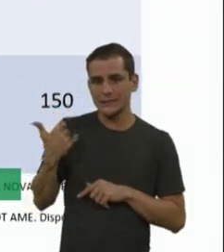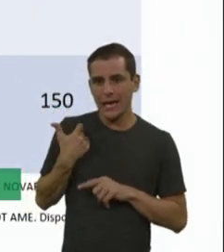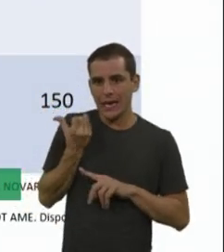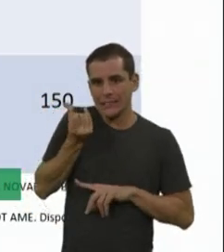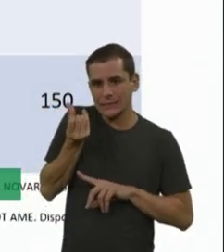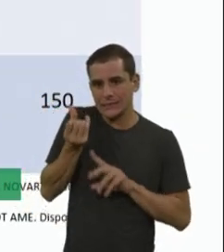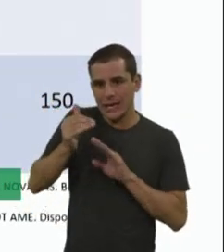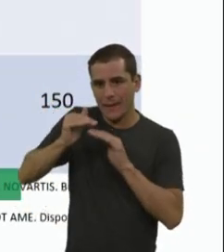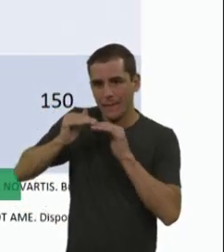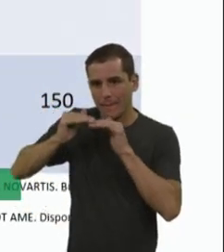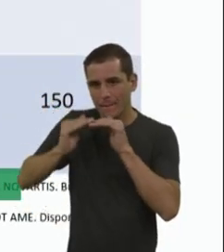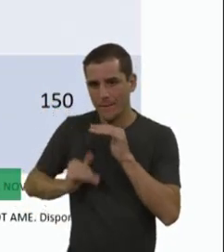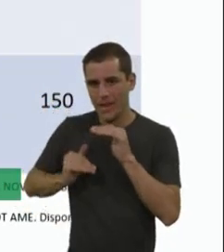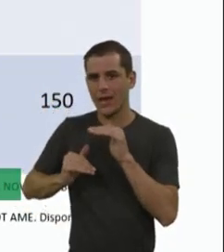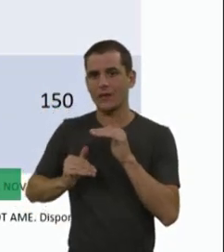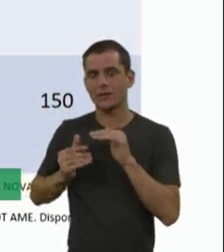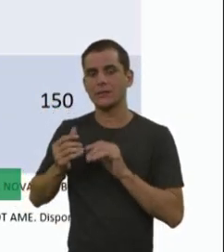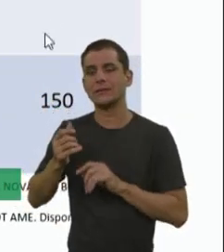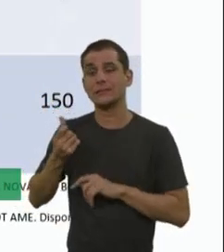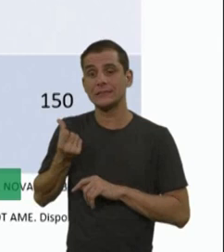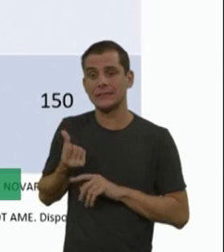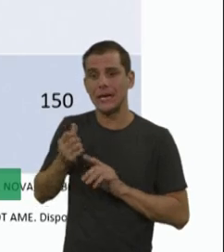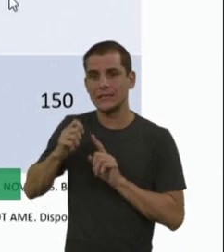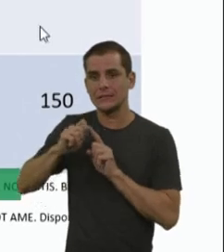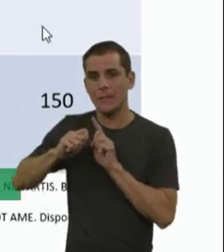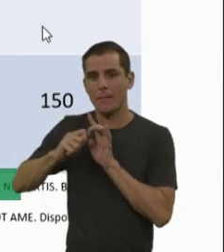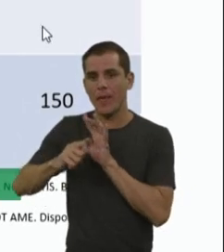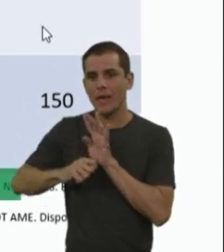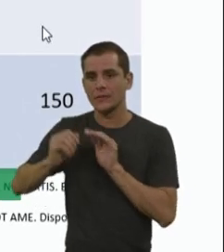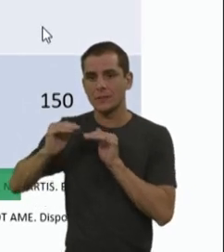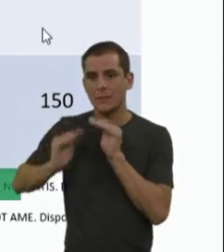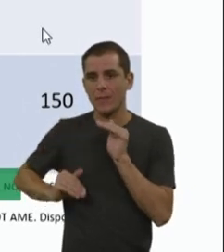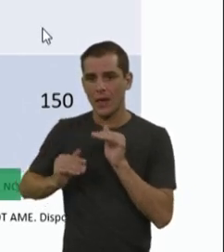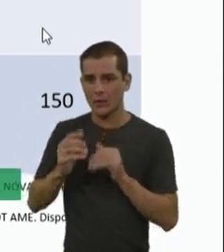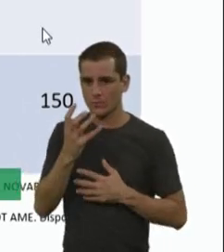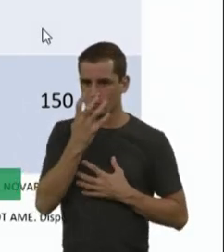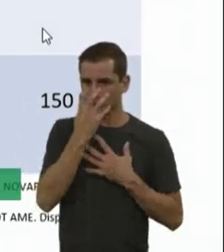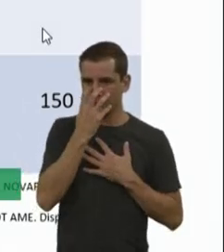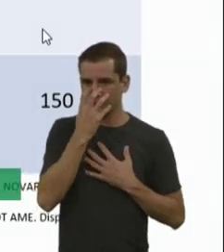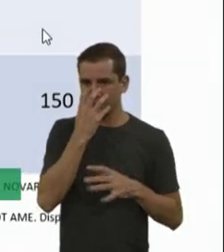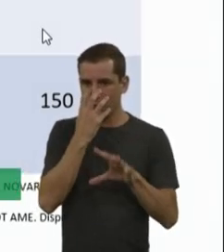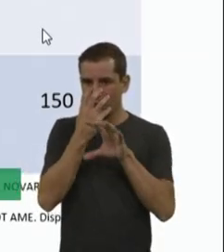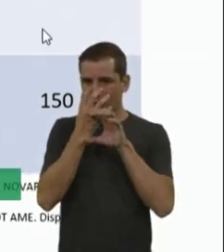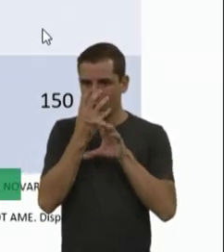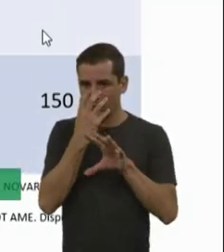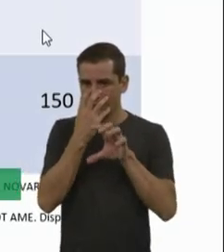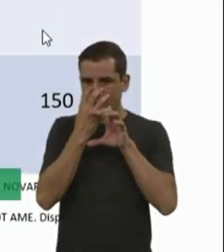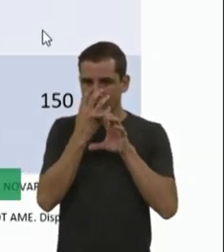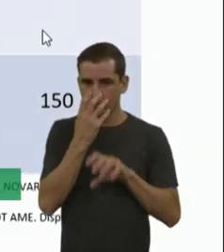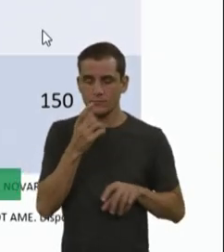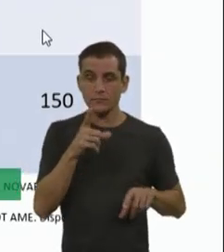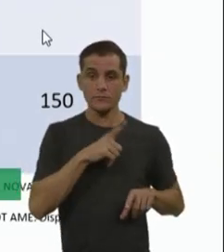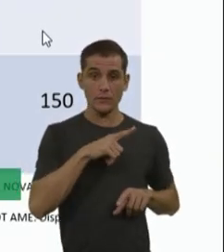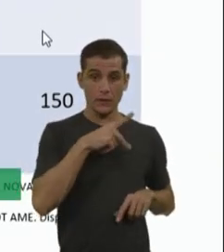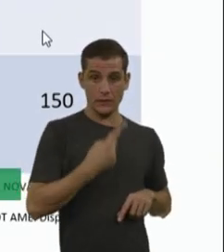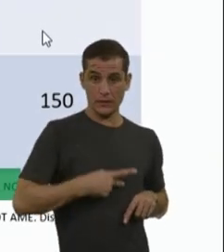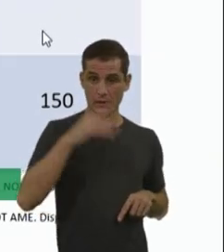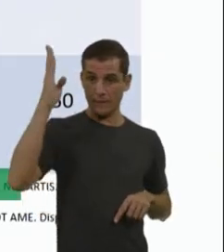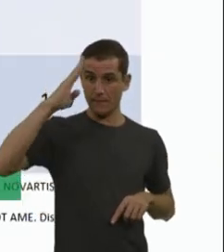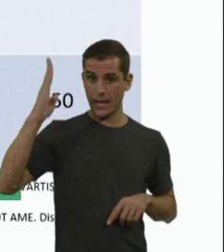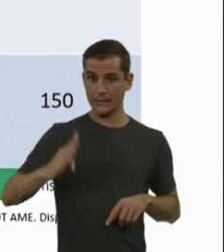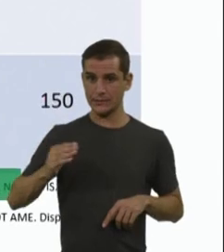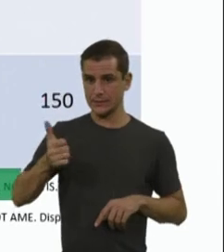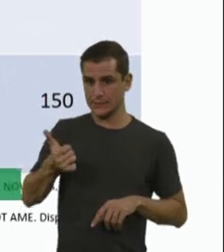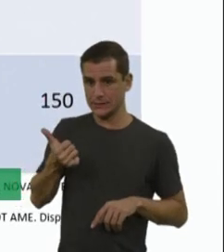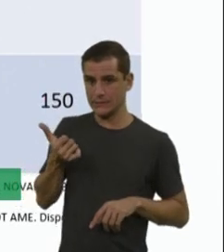ventilação invasiva mais que 16 horas por dia. Tem no Brasil em torno de 160 pacientes, né, que receberam